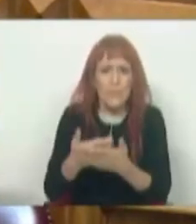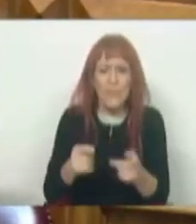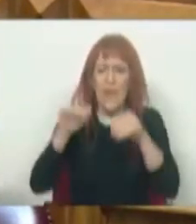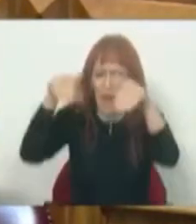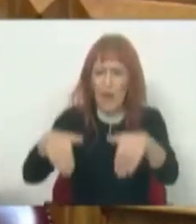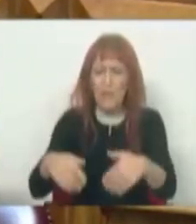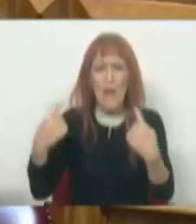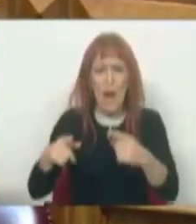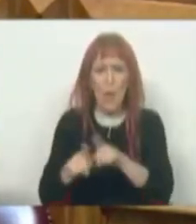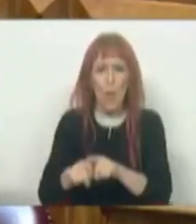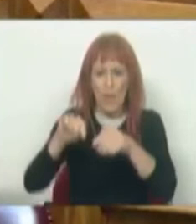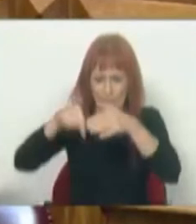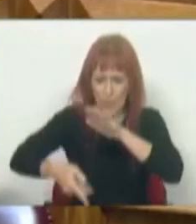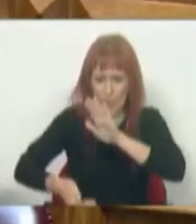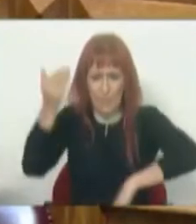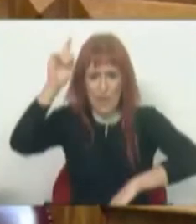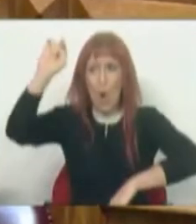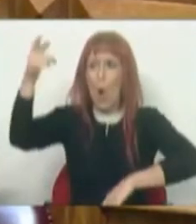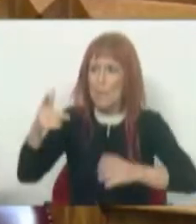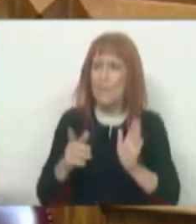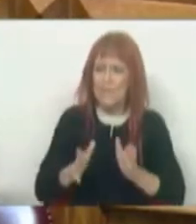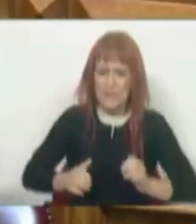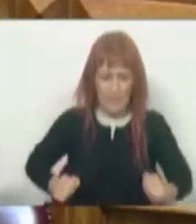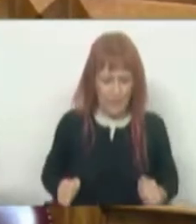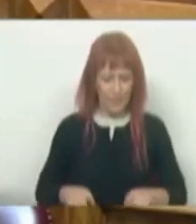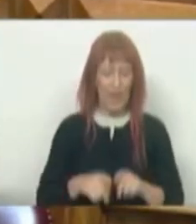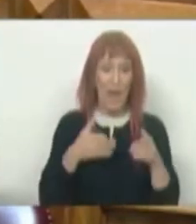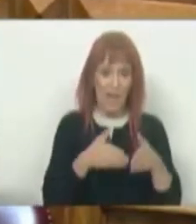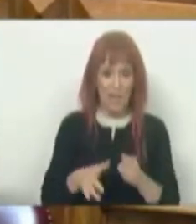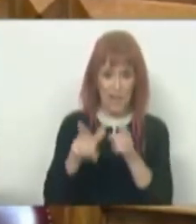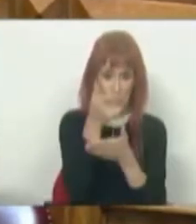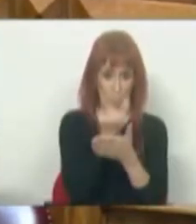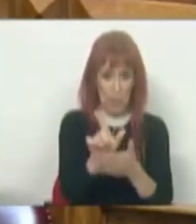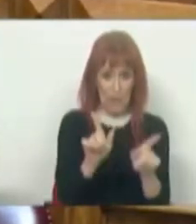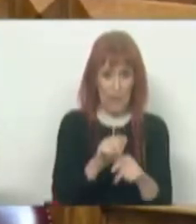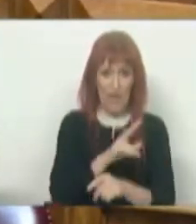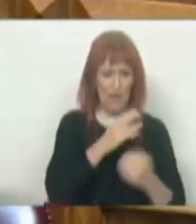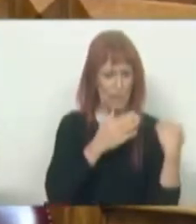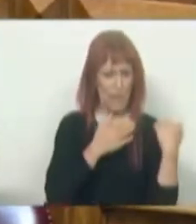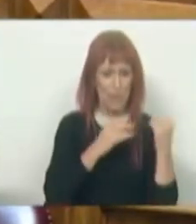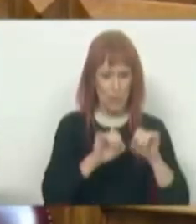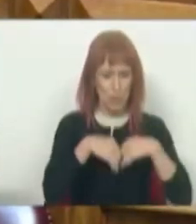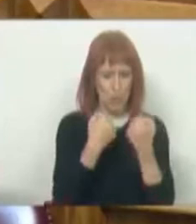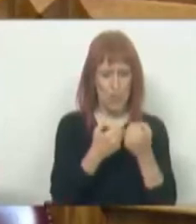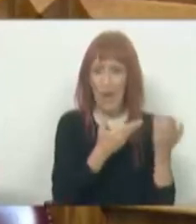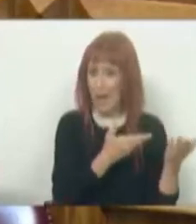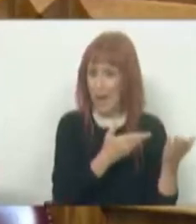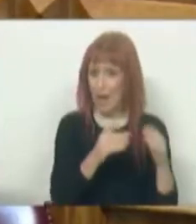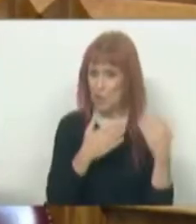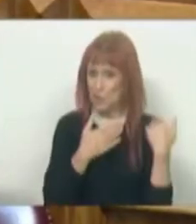houve uma recessão e que ela foi mais profunda do que precisaria de ser. A estratégia do LIVRE seria responsabilidade social é